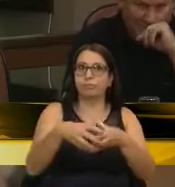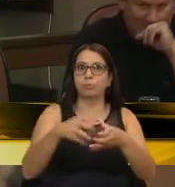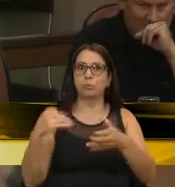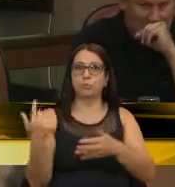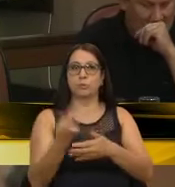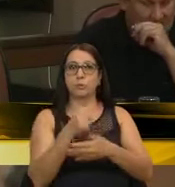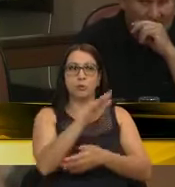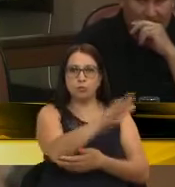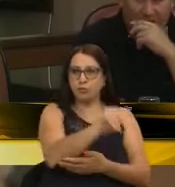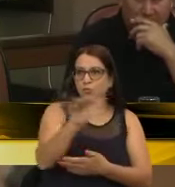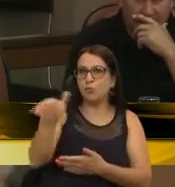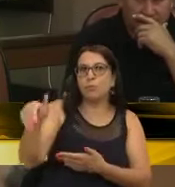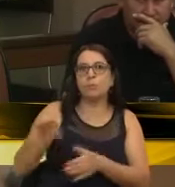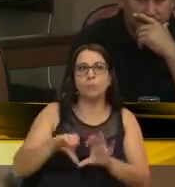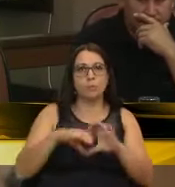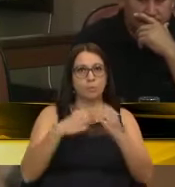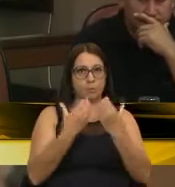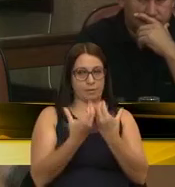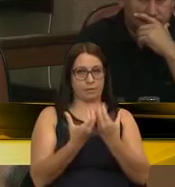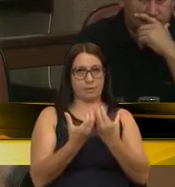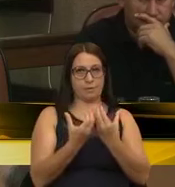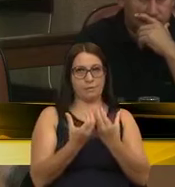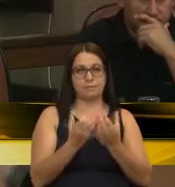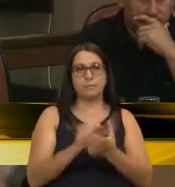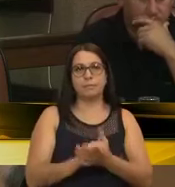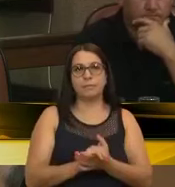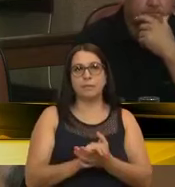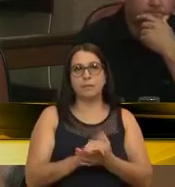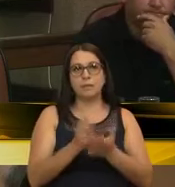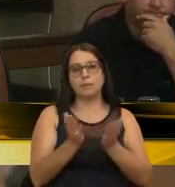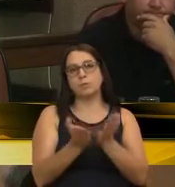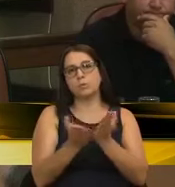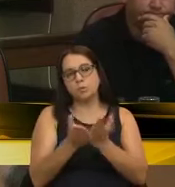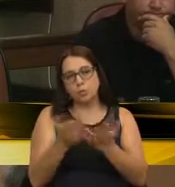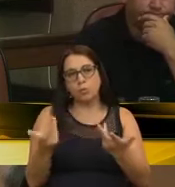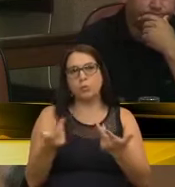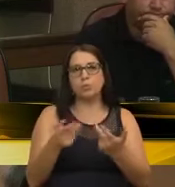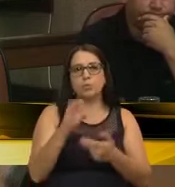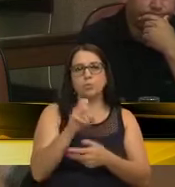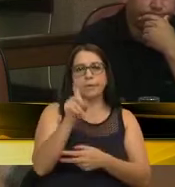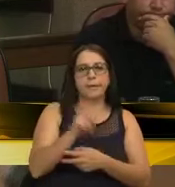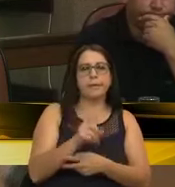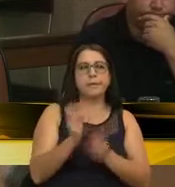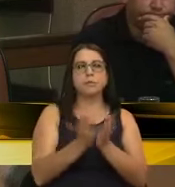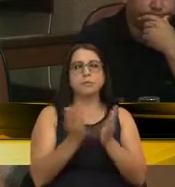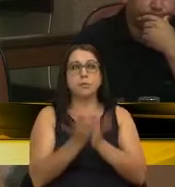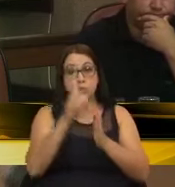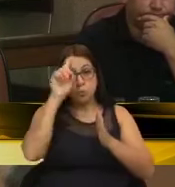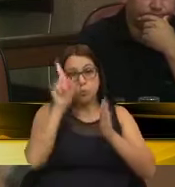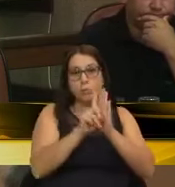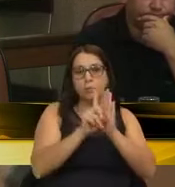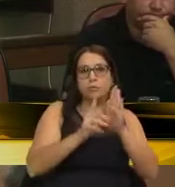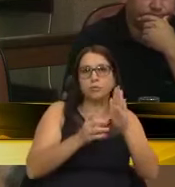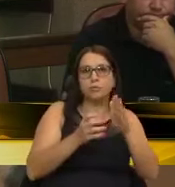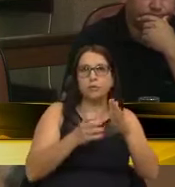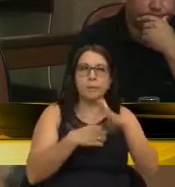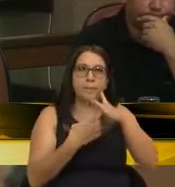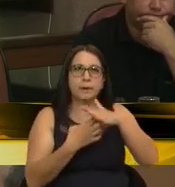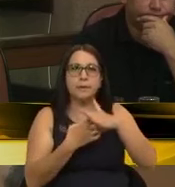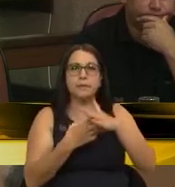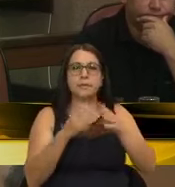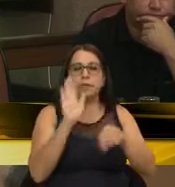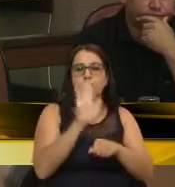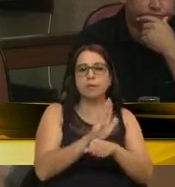convocando a nossa comunidade, seja os estudantes, os ex-estudantes, empresários, a contribuir com uma lata de